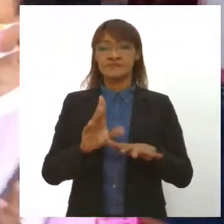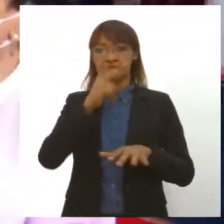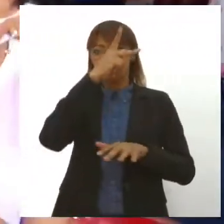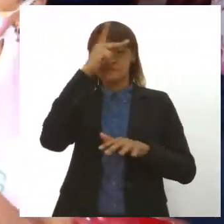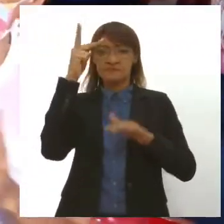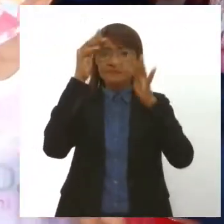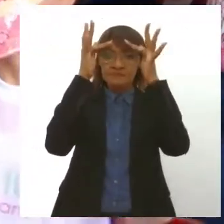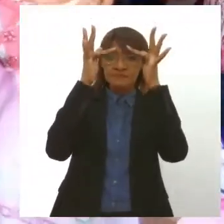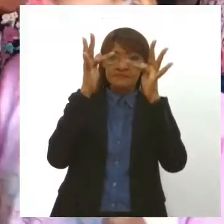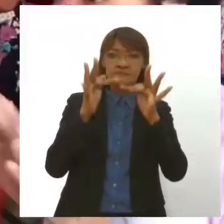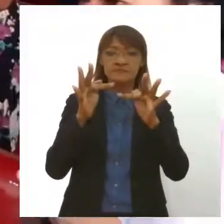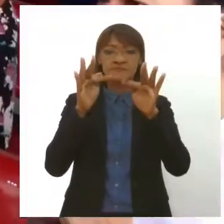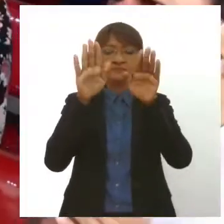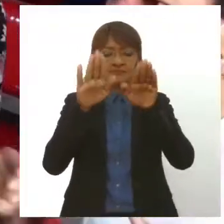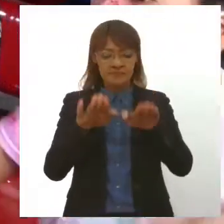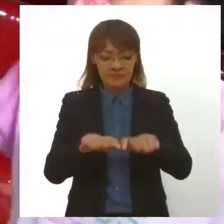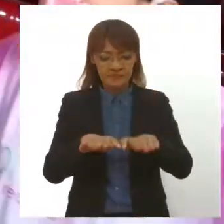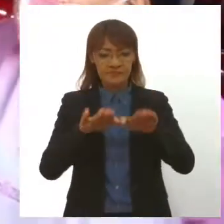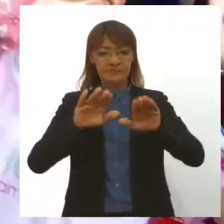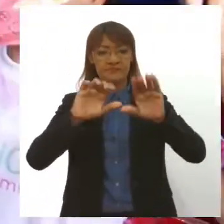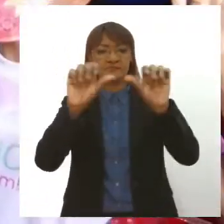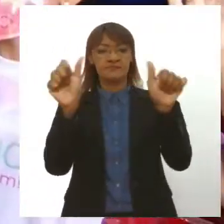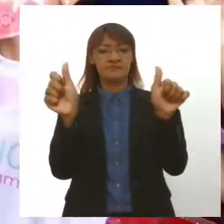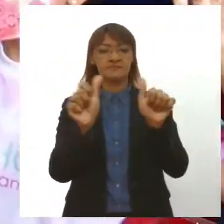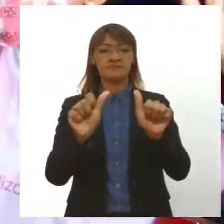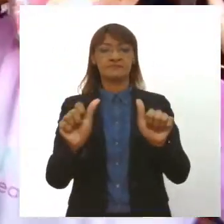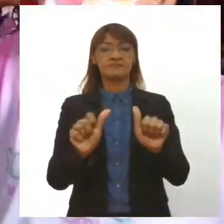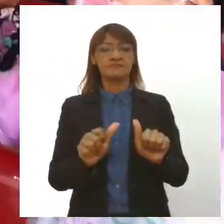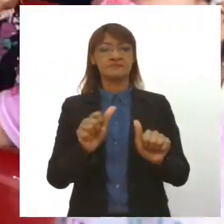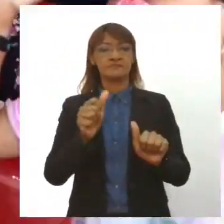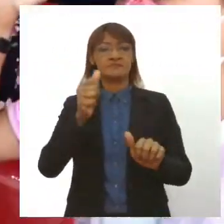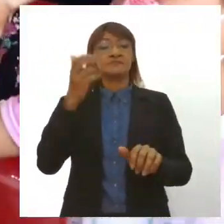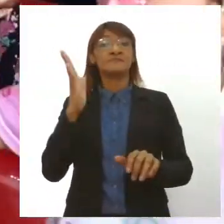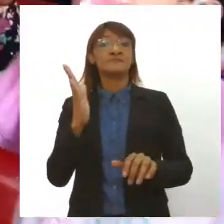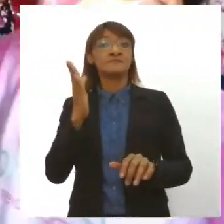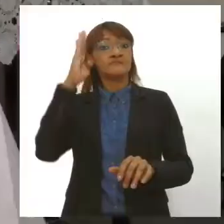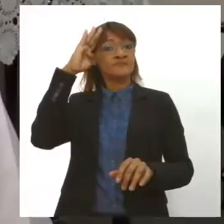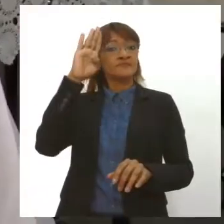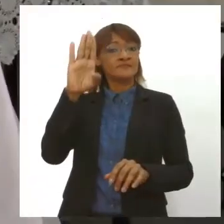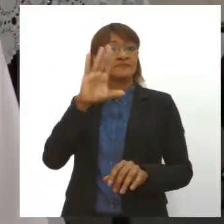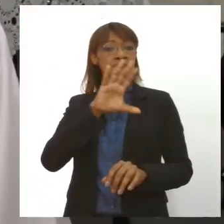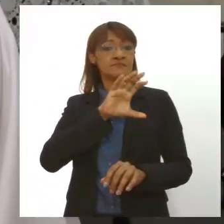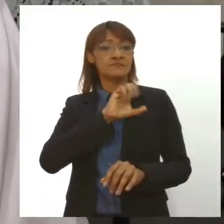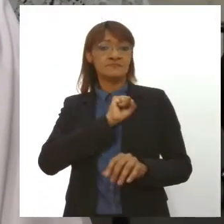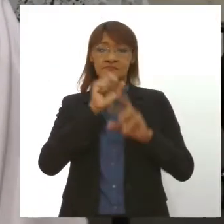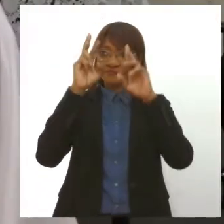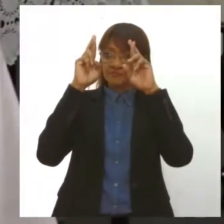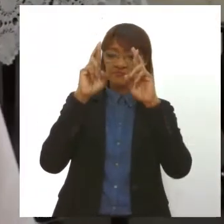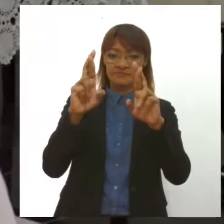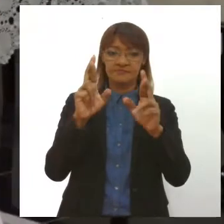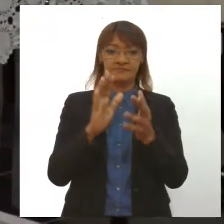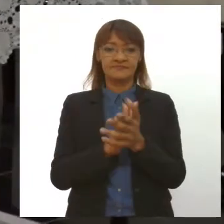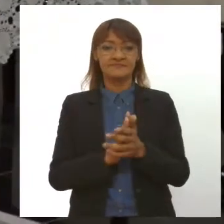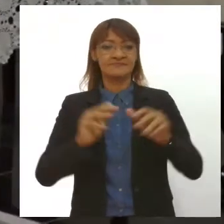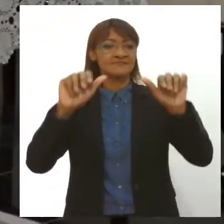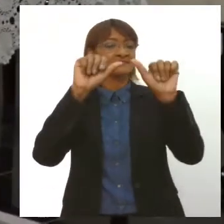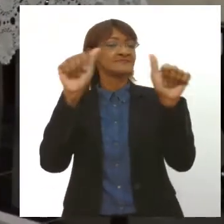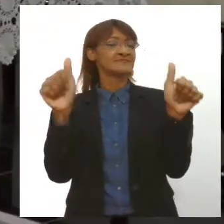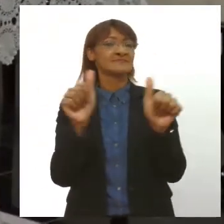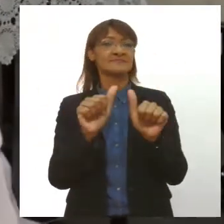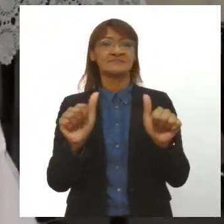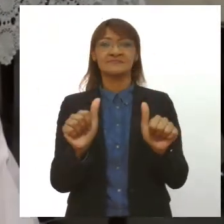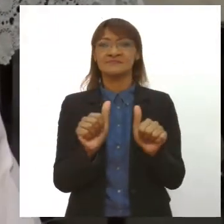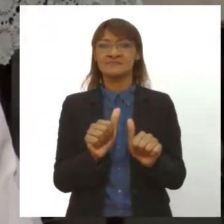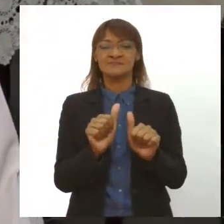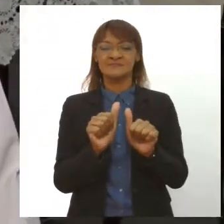cujo principal ensinamento é o amor e o respeito ao próximo. Santo Antônio é um santo próximo do